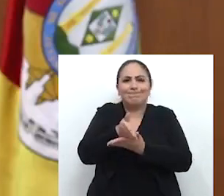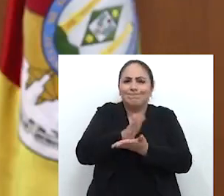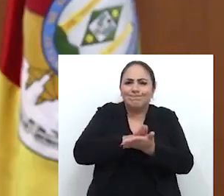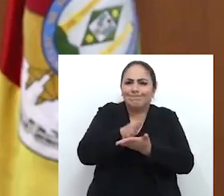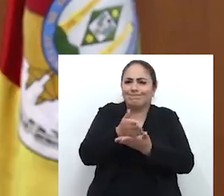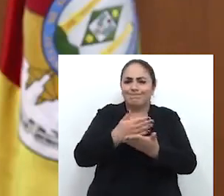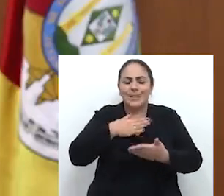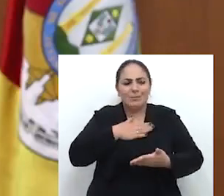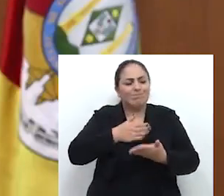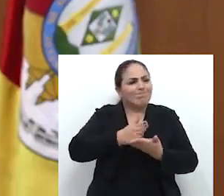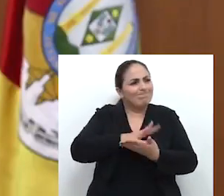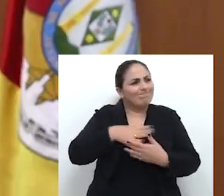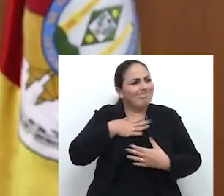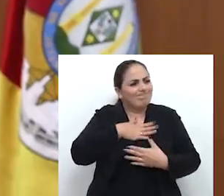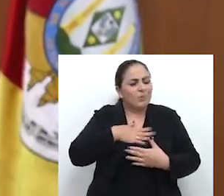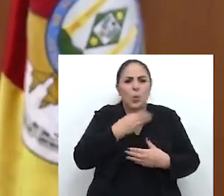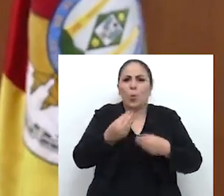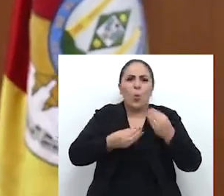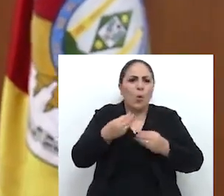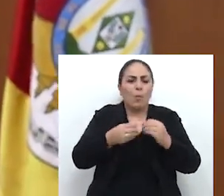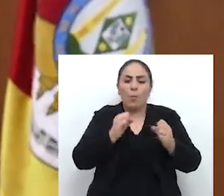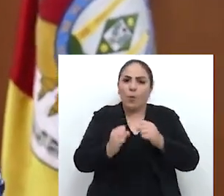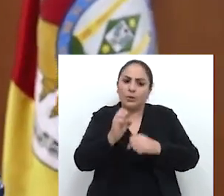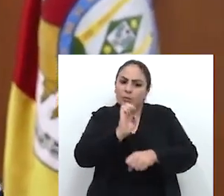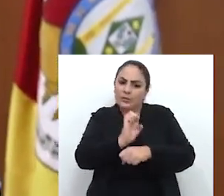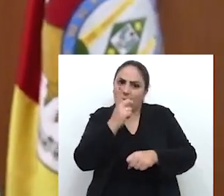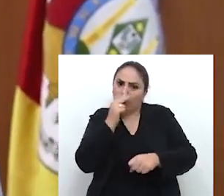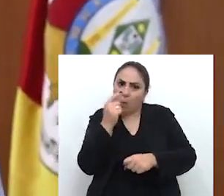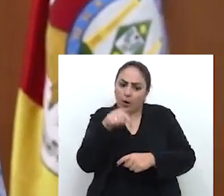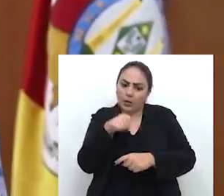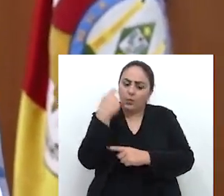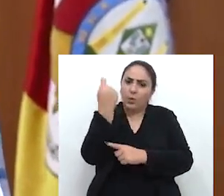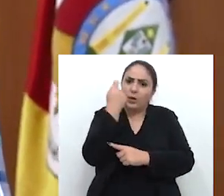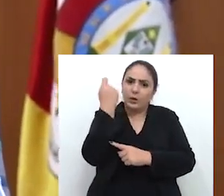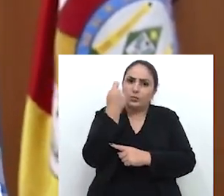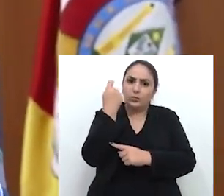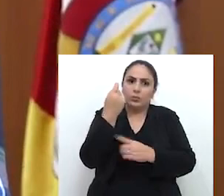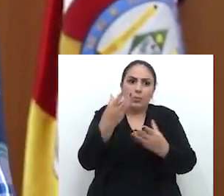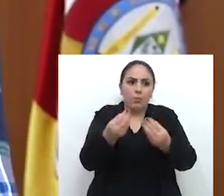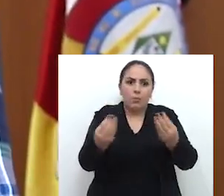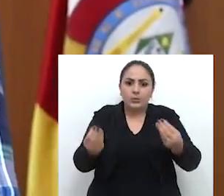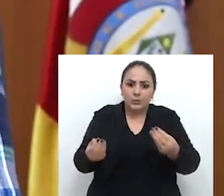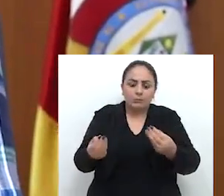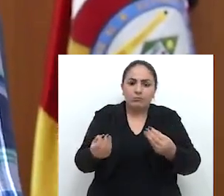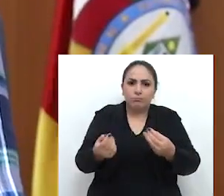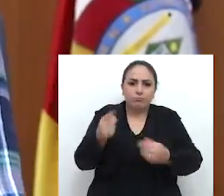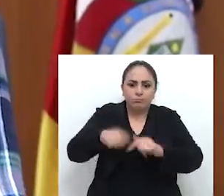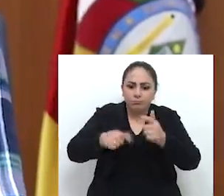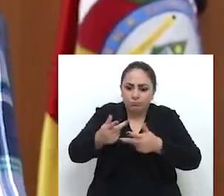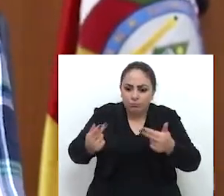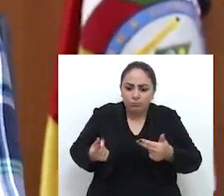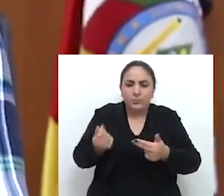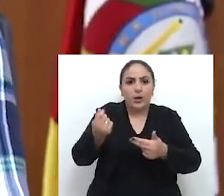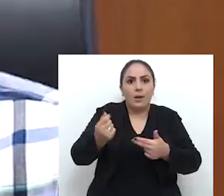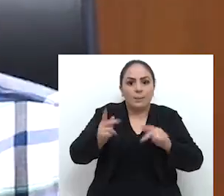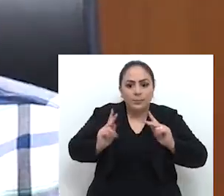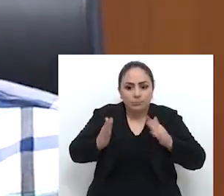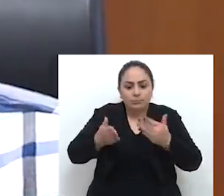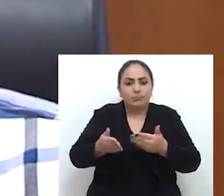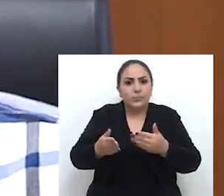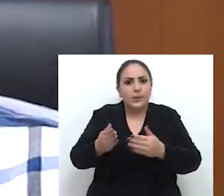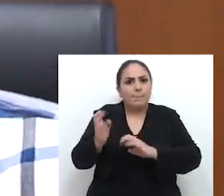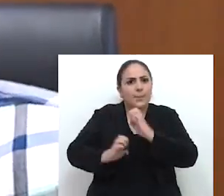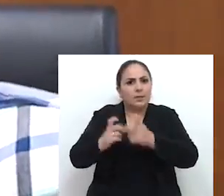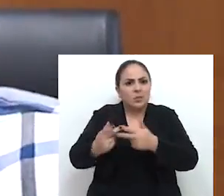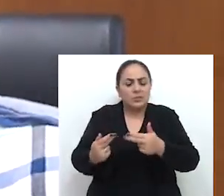que seguramente intriga a muitos de vocês é como é que pode um estado como o Rio Grande do Sul tão cheio de riquezas e com um povo tão empreendedor